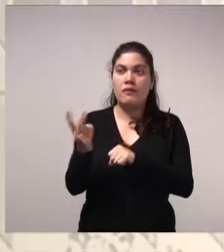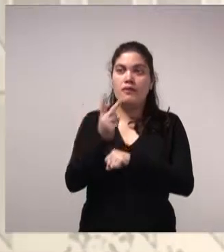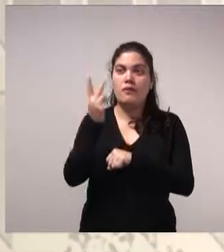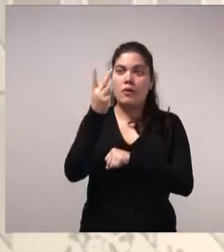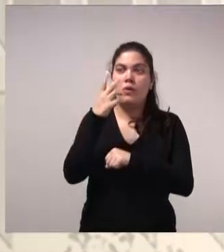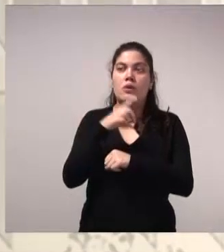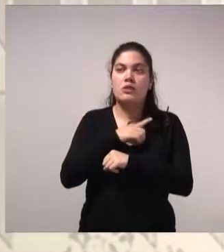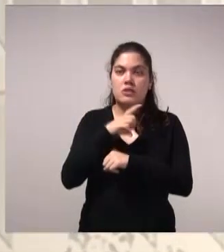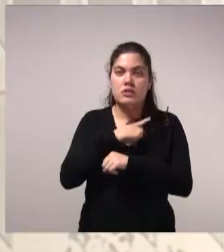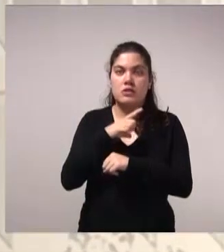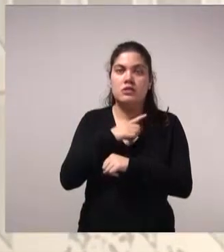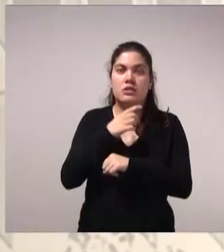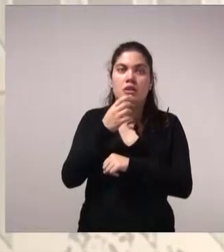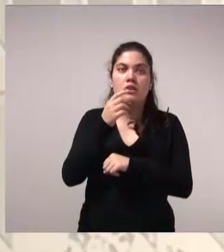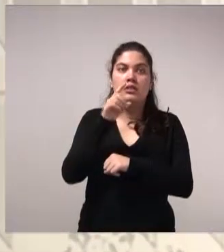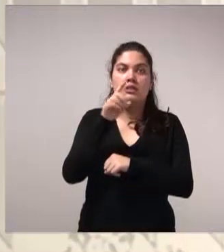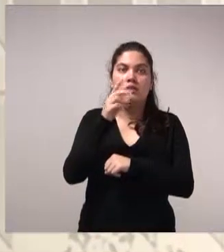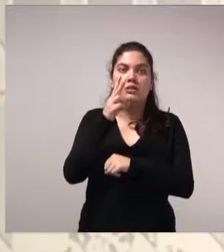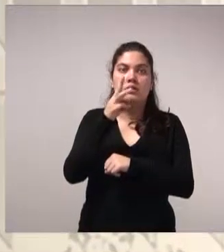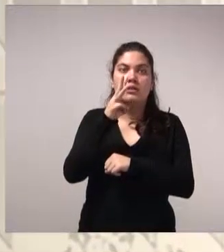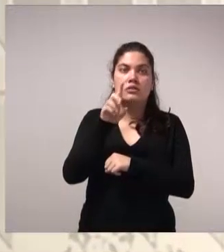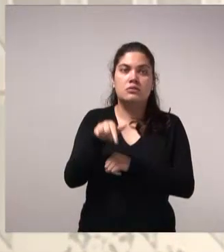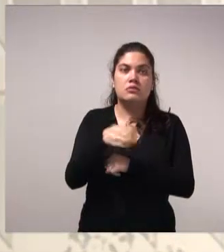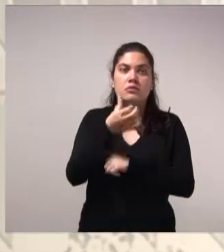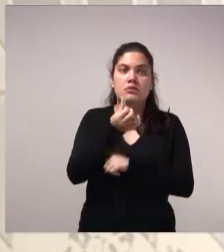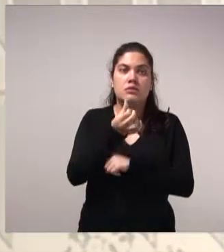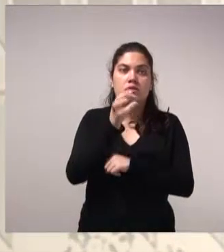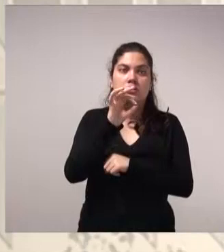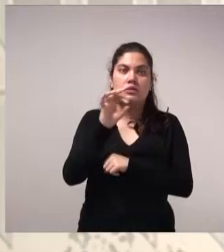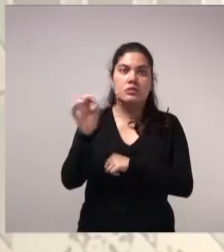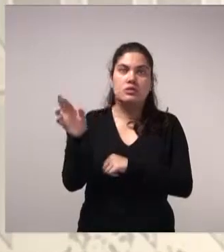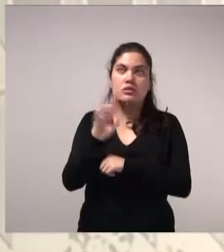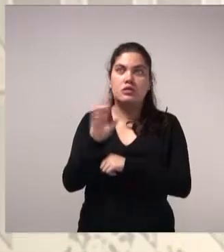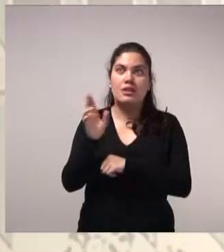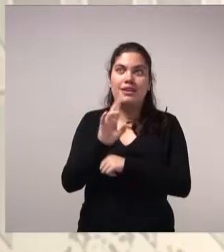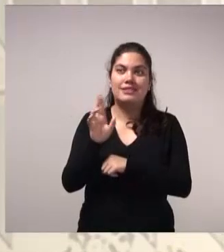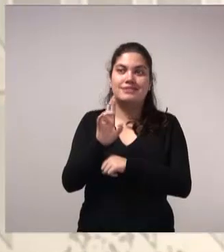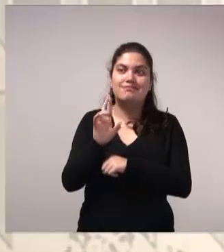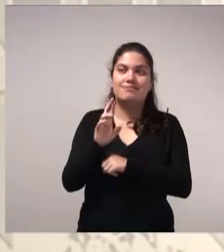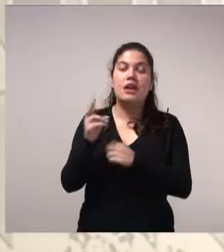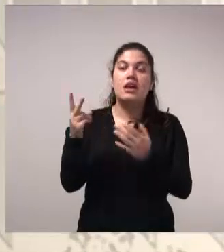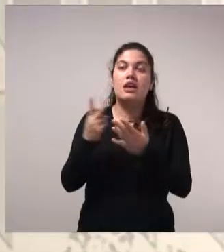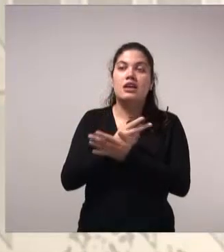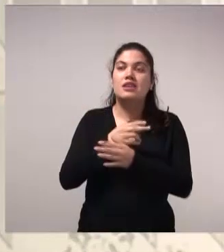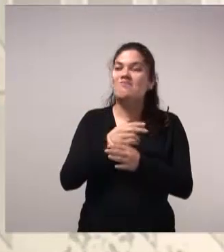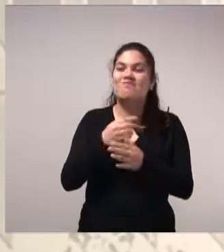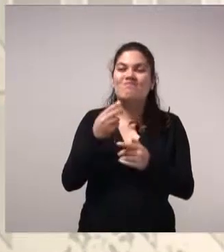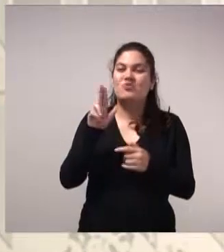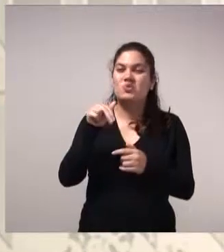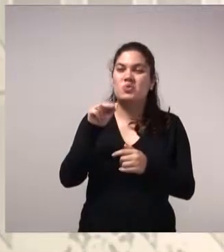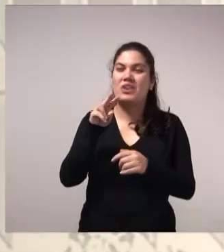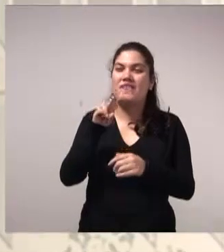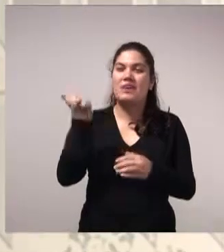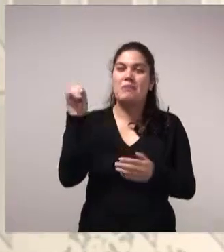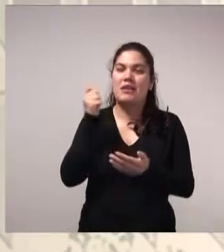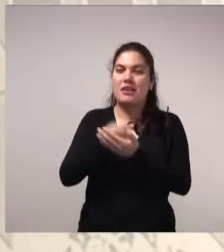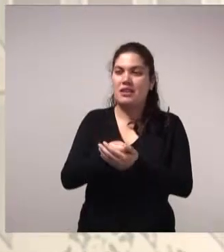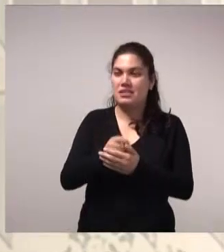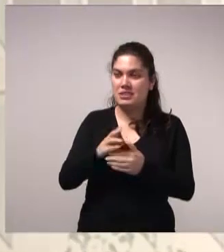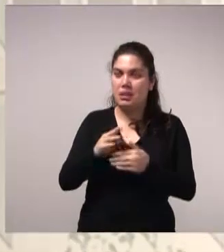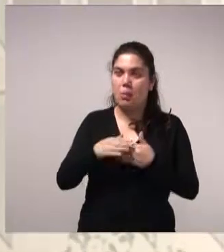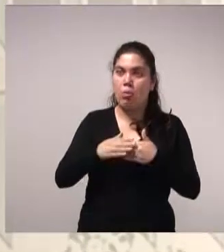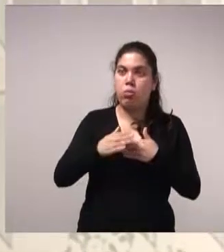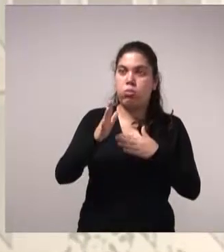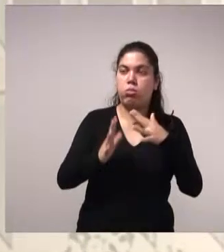de R$ 2.600,00. As cisternas, acima disso, provaram ser inviáveis. Elas nunca vão se pagar. Mas, de qualquer